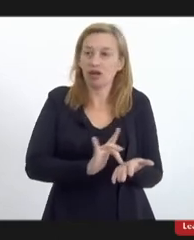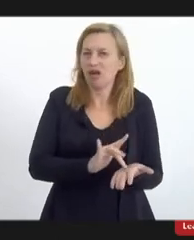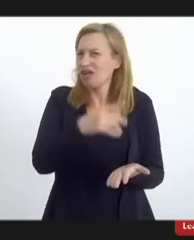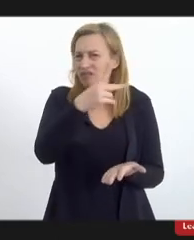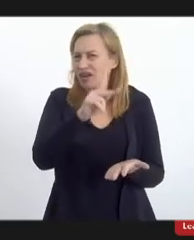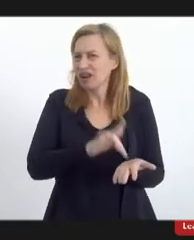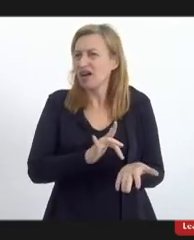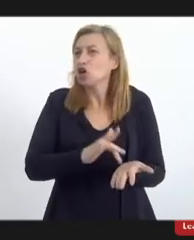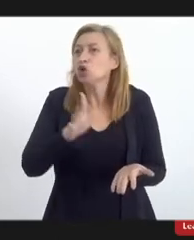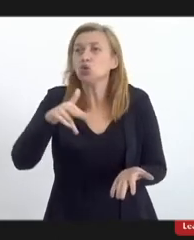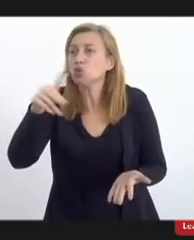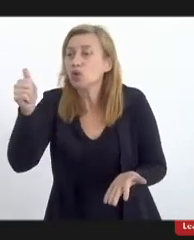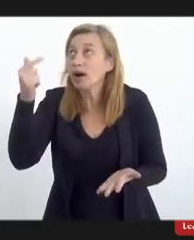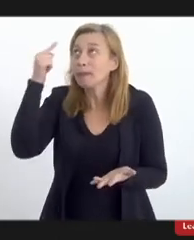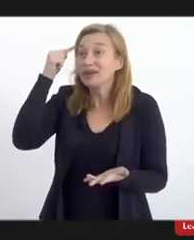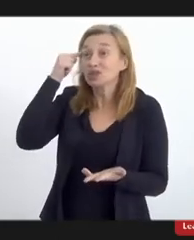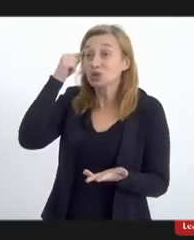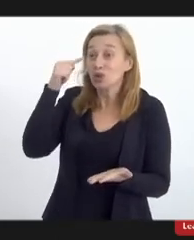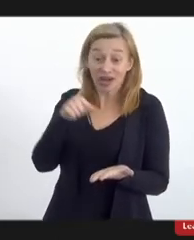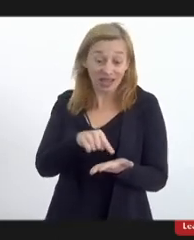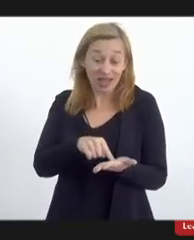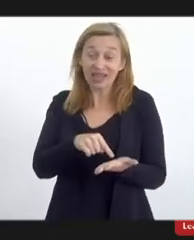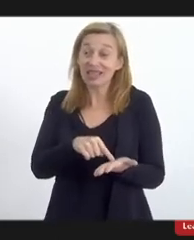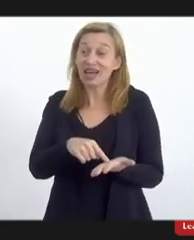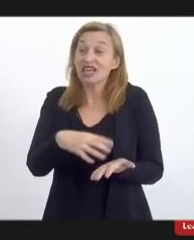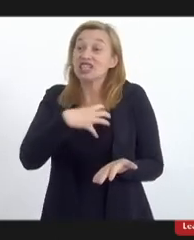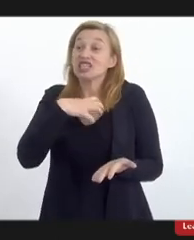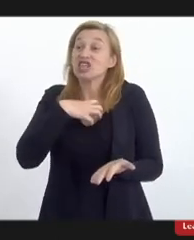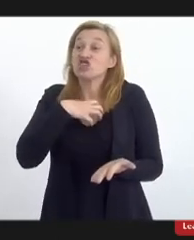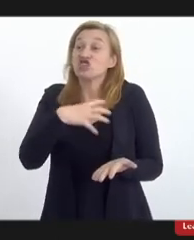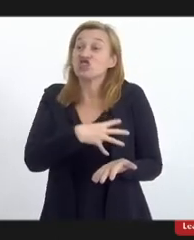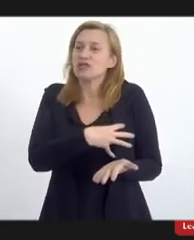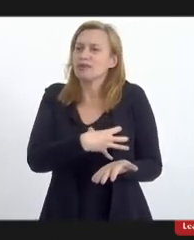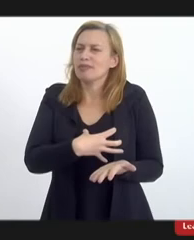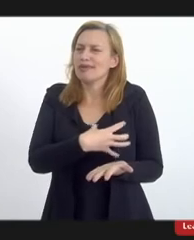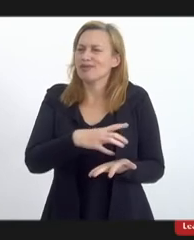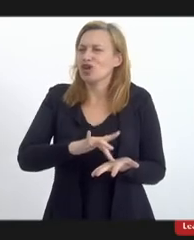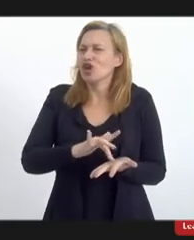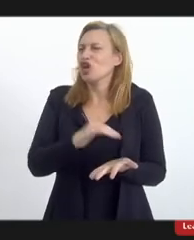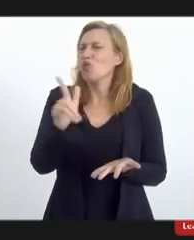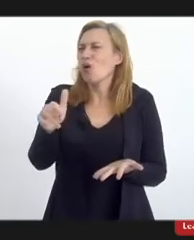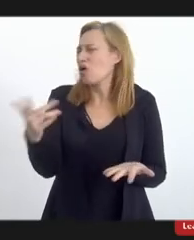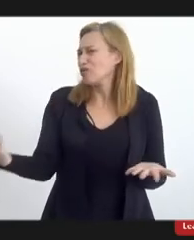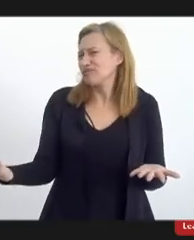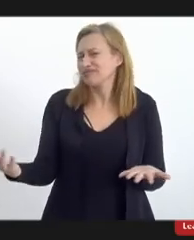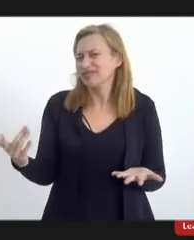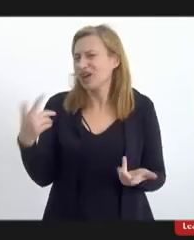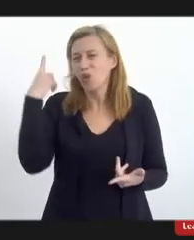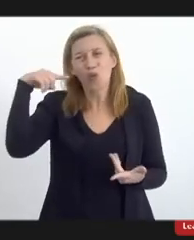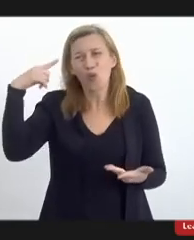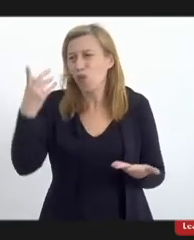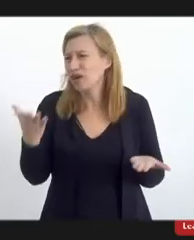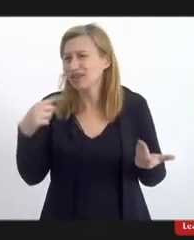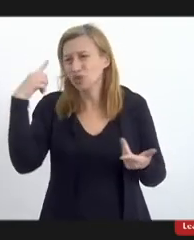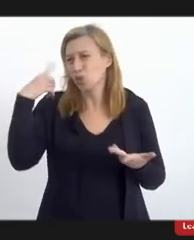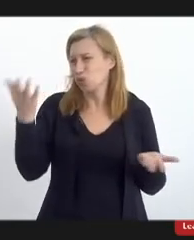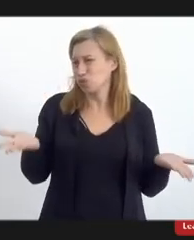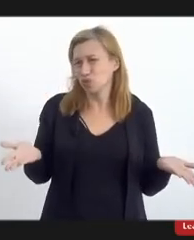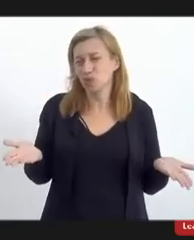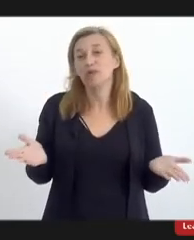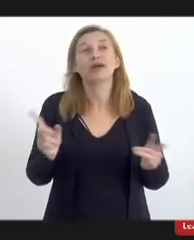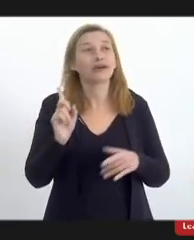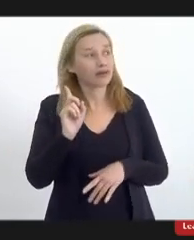dela que está sendo induzida ao homossexualismo e vai estar apertando o mamilo isso é uma loucura isso daí mas